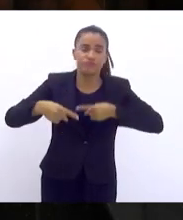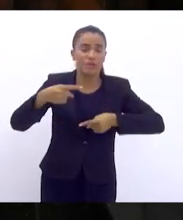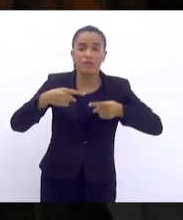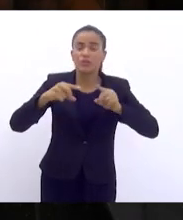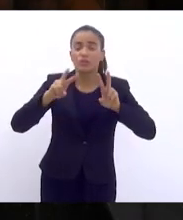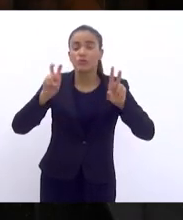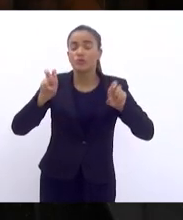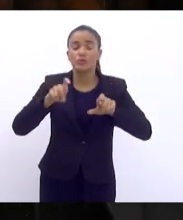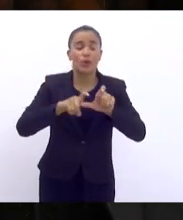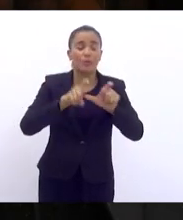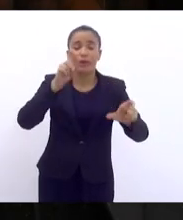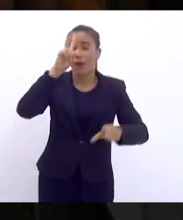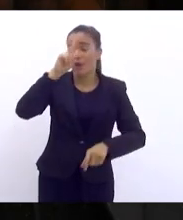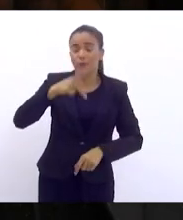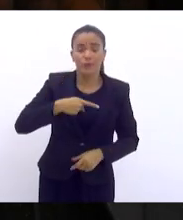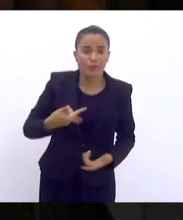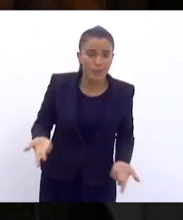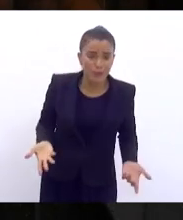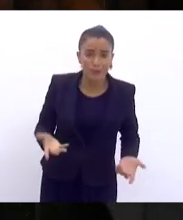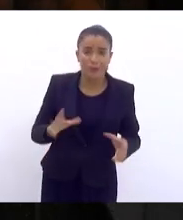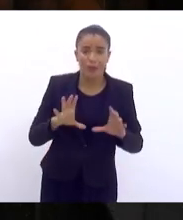autonomia das frentes.